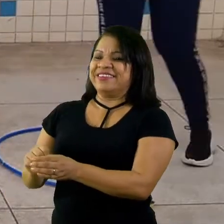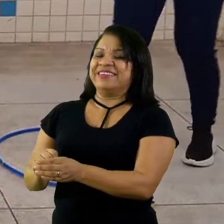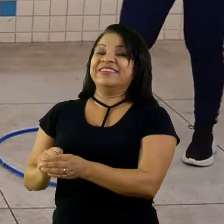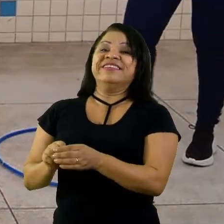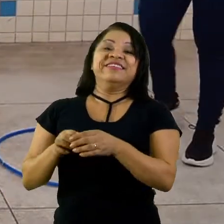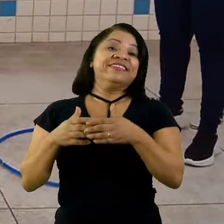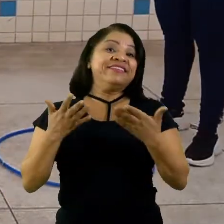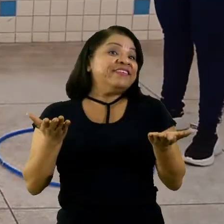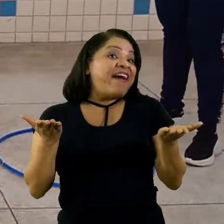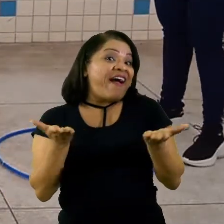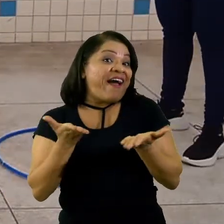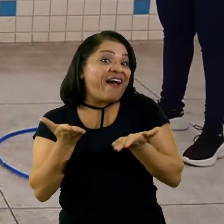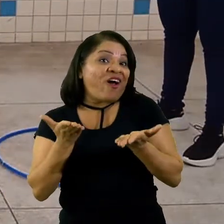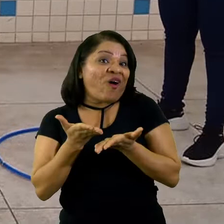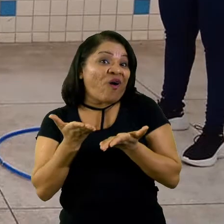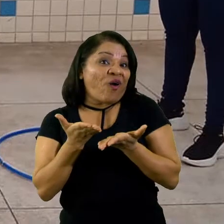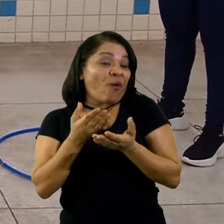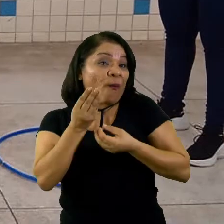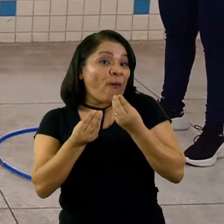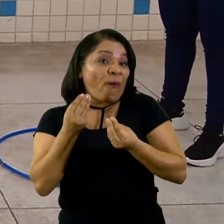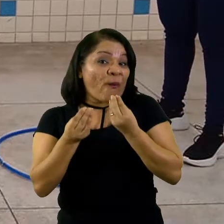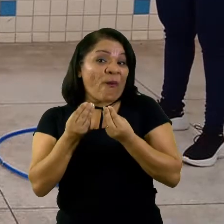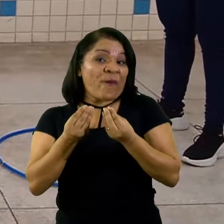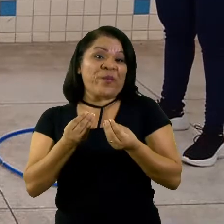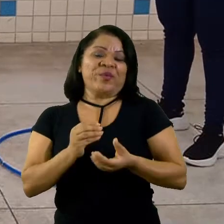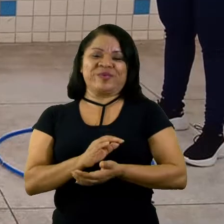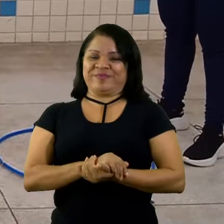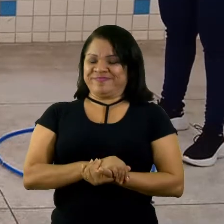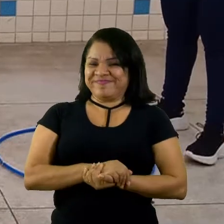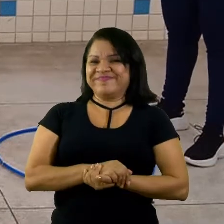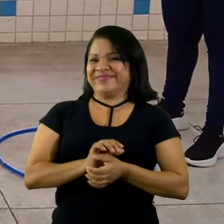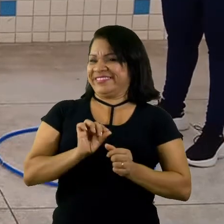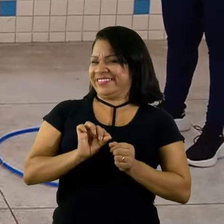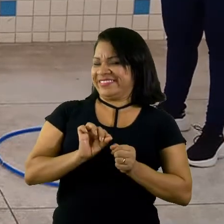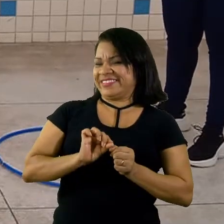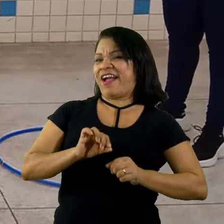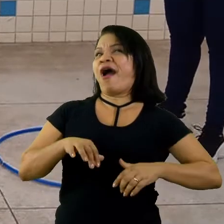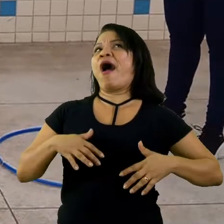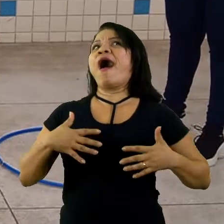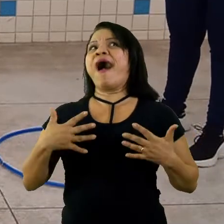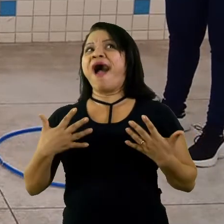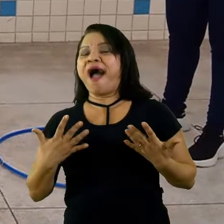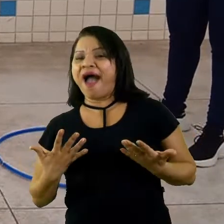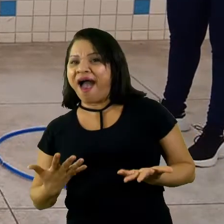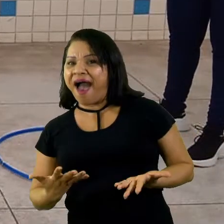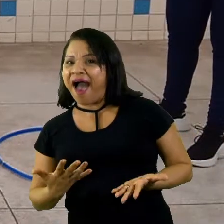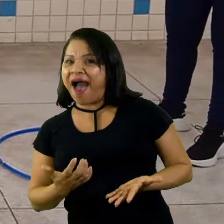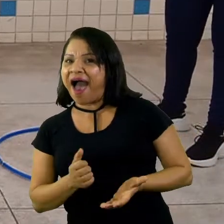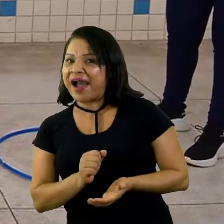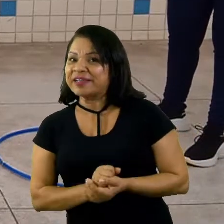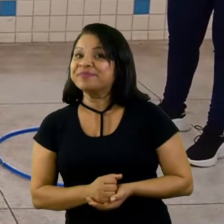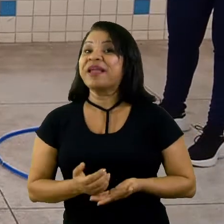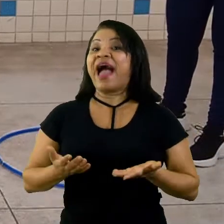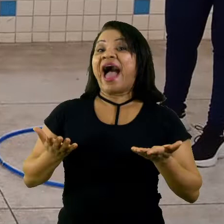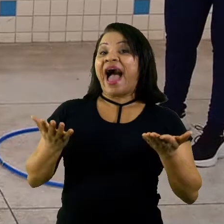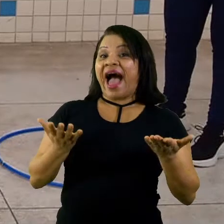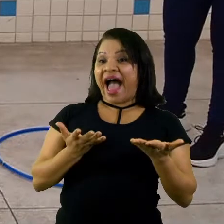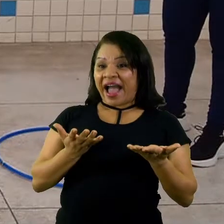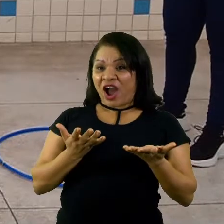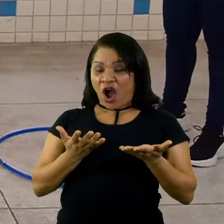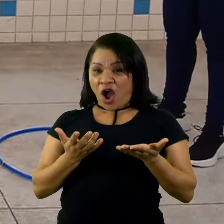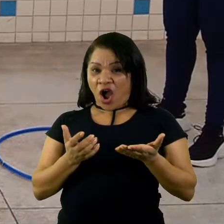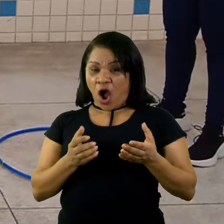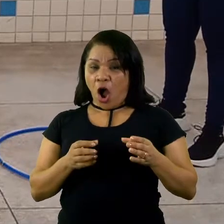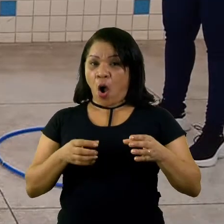E agora, como é que nós vamos fazer? Ah, agora nós vamos passar o objeto do lado